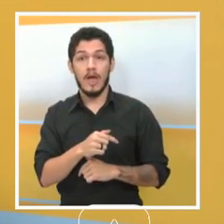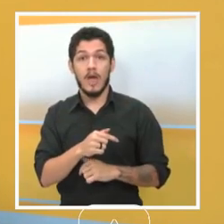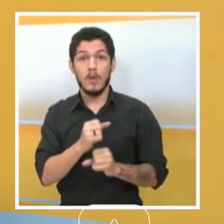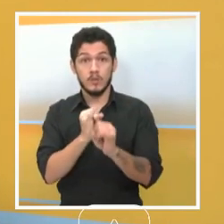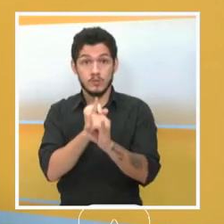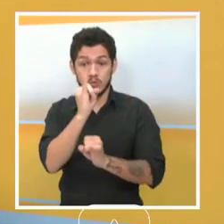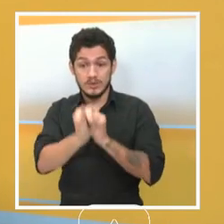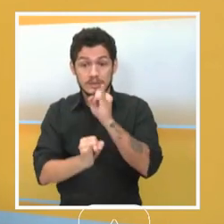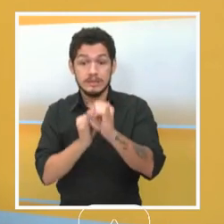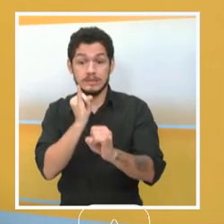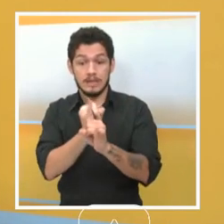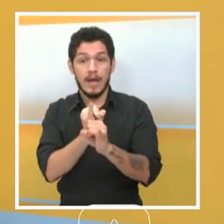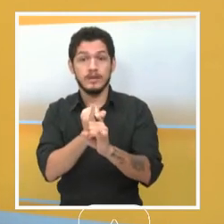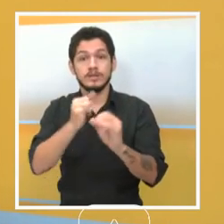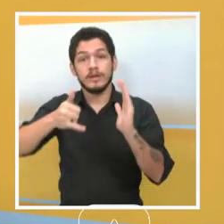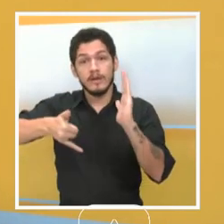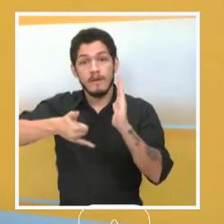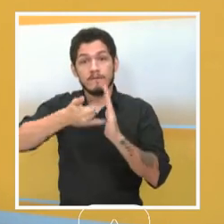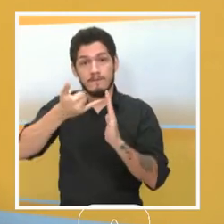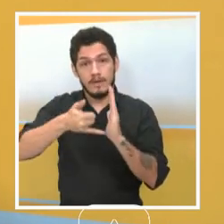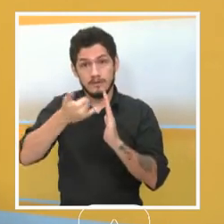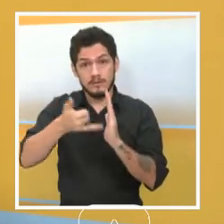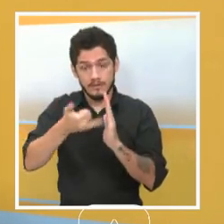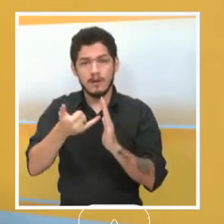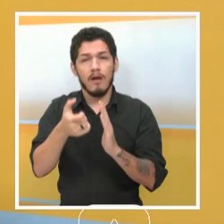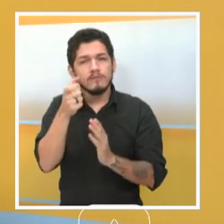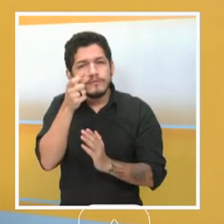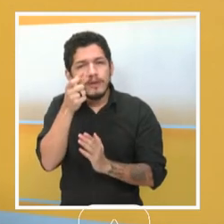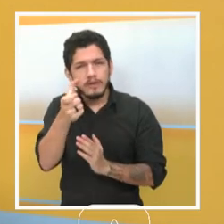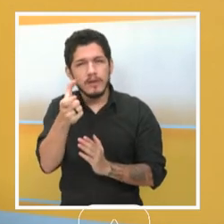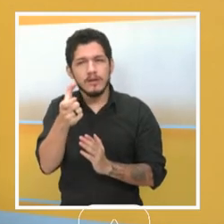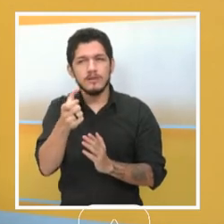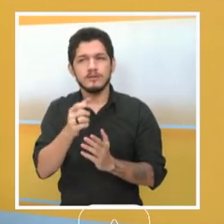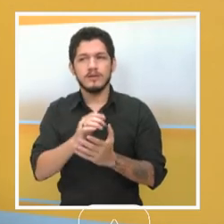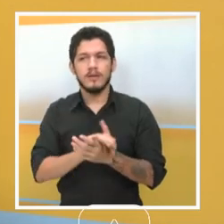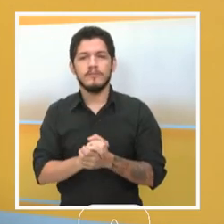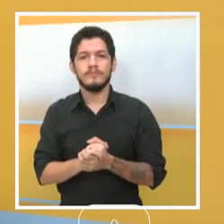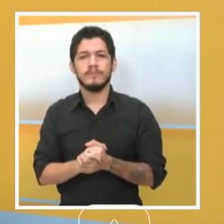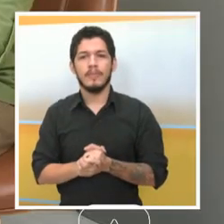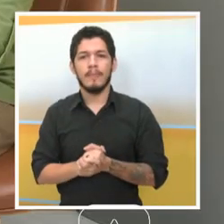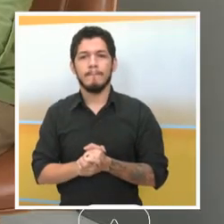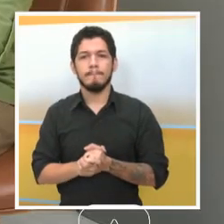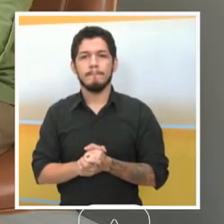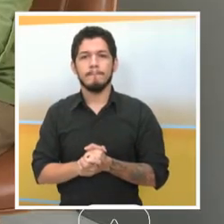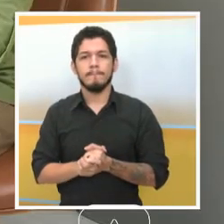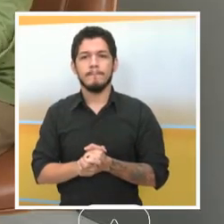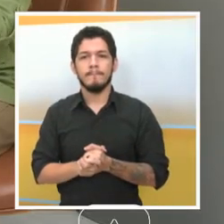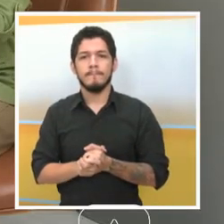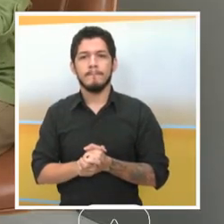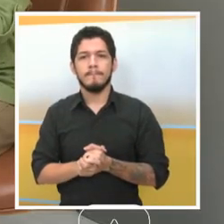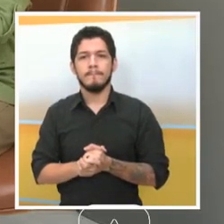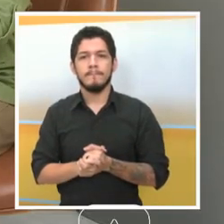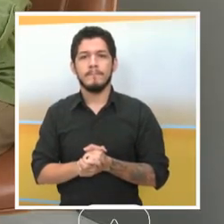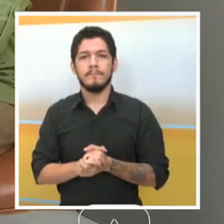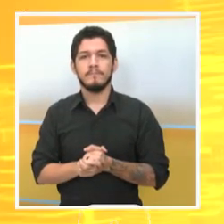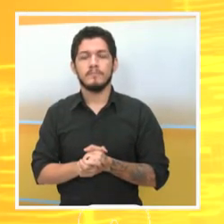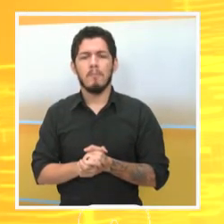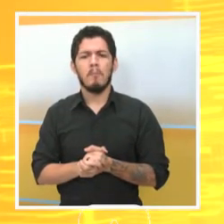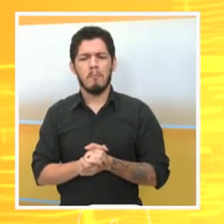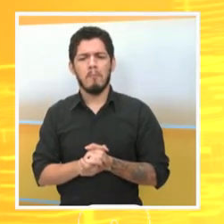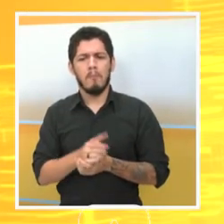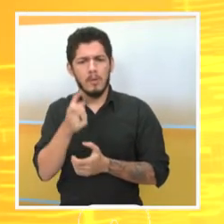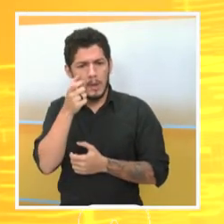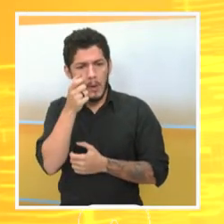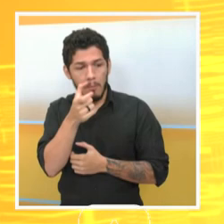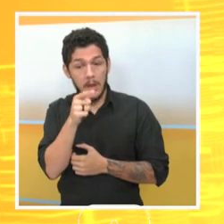né? Que é o Seleções... que tem esse interesse. Pode falar. Pode seguir, entrar aí nesse site, está aí na